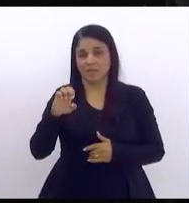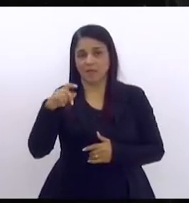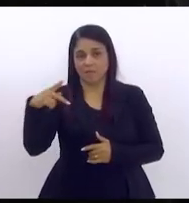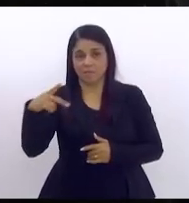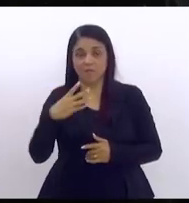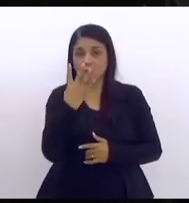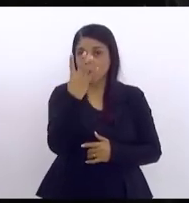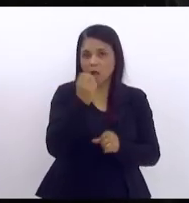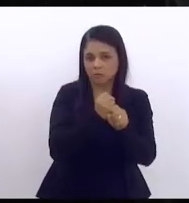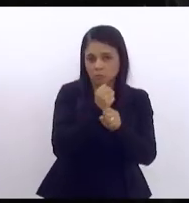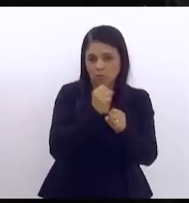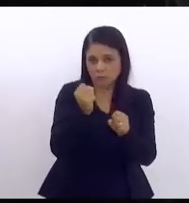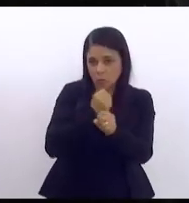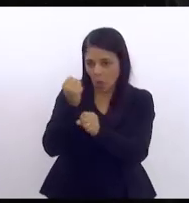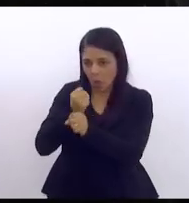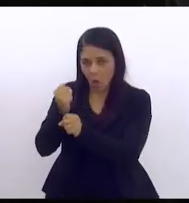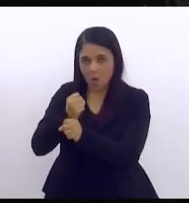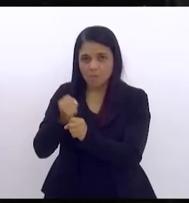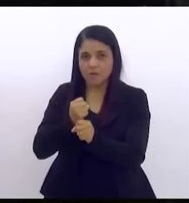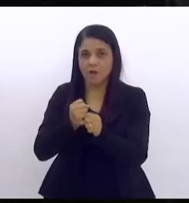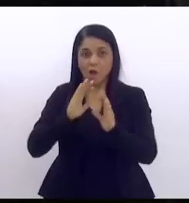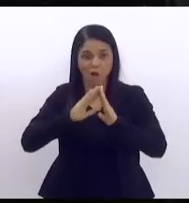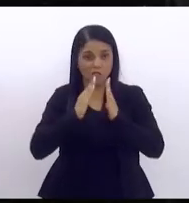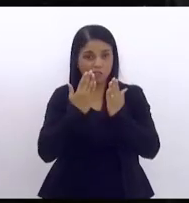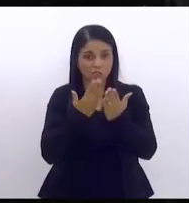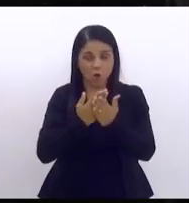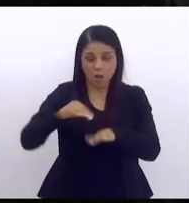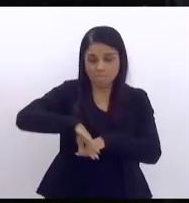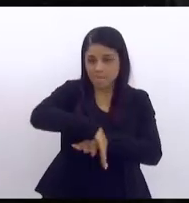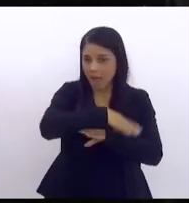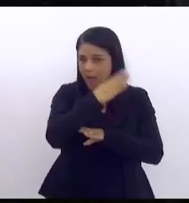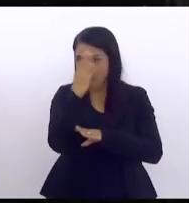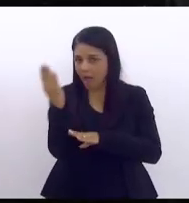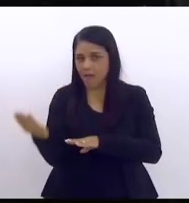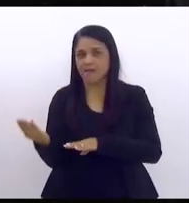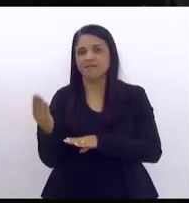4 anos escola em tempo integral